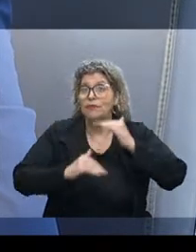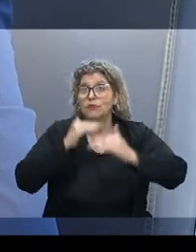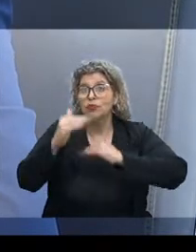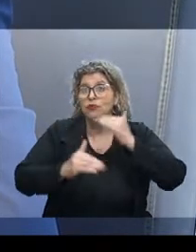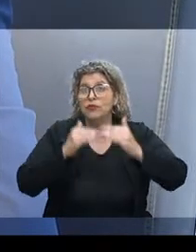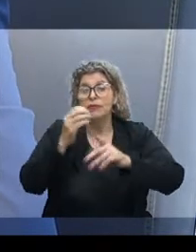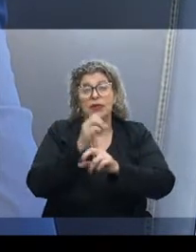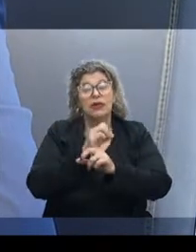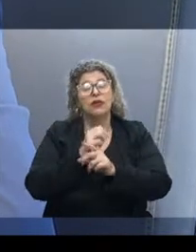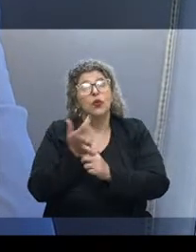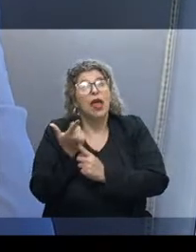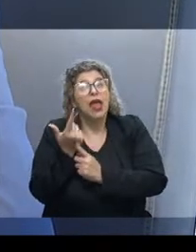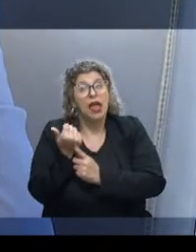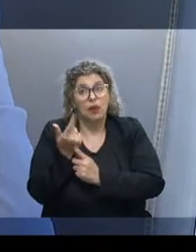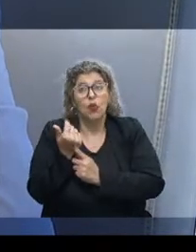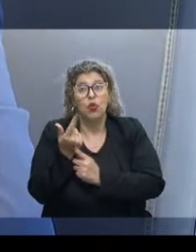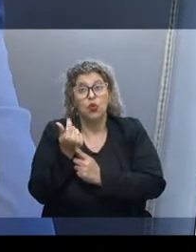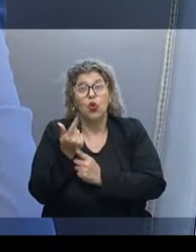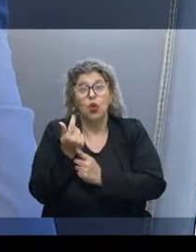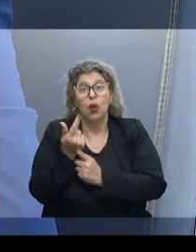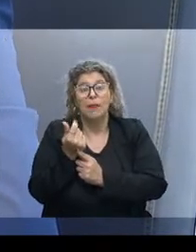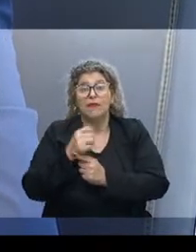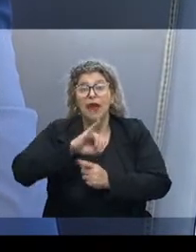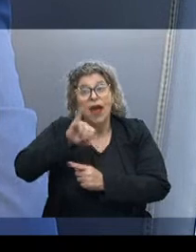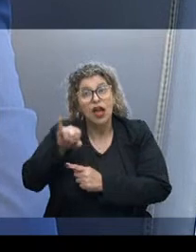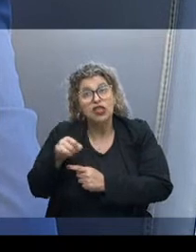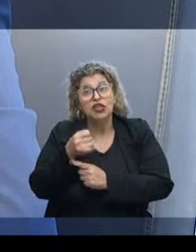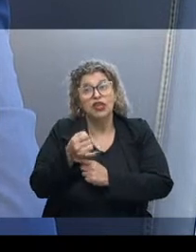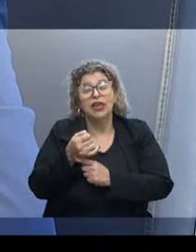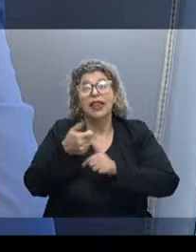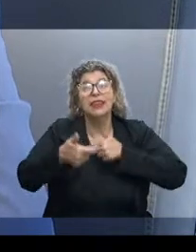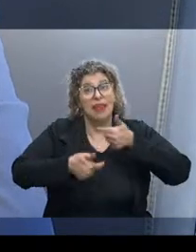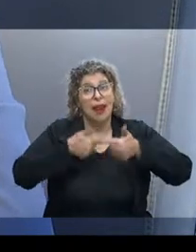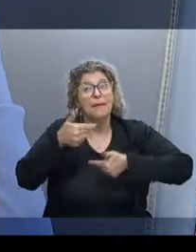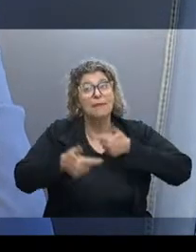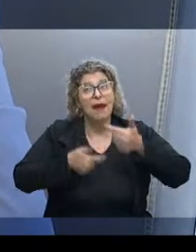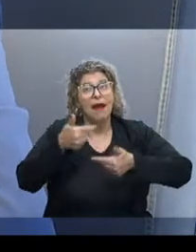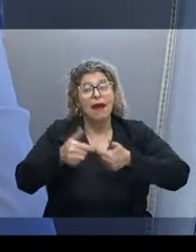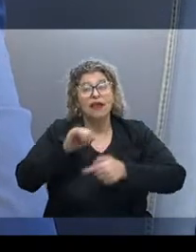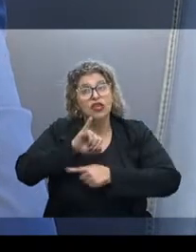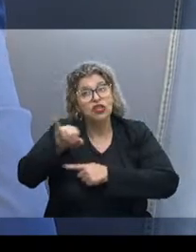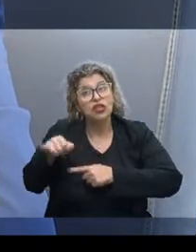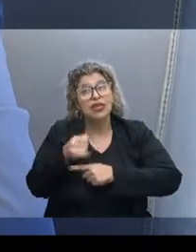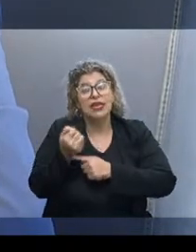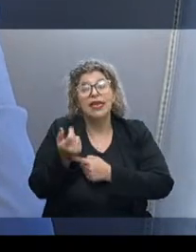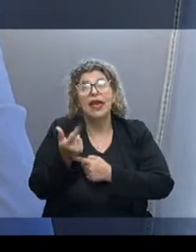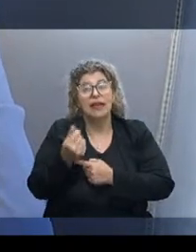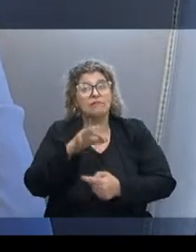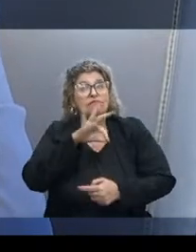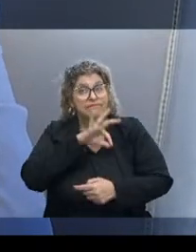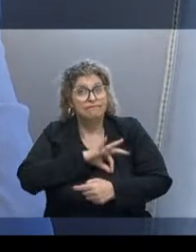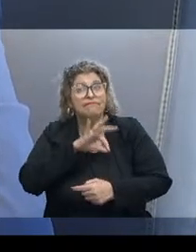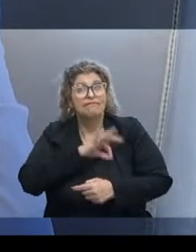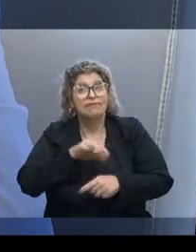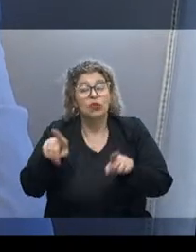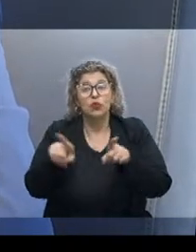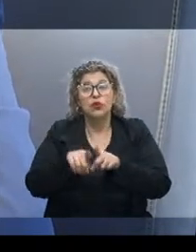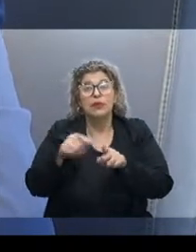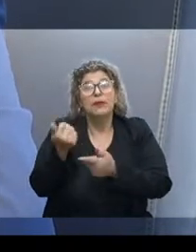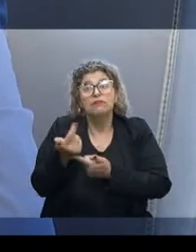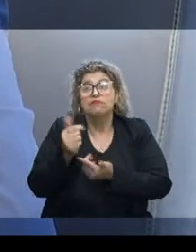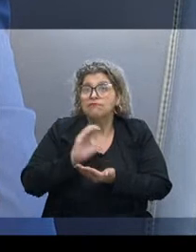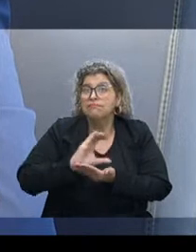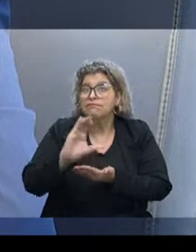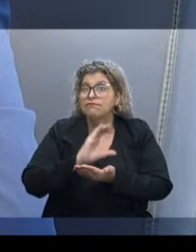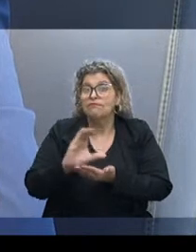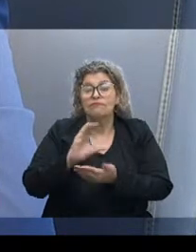econômico, porque os recursos vão gerar oportunidades de emprego, vão gerar oportunidades de renda. Os recursos com os